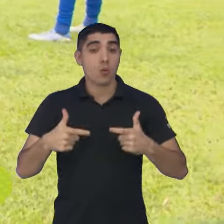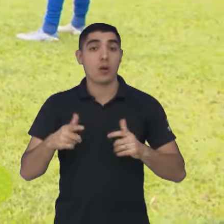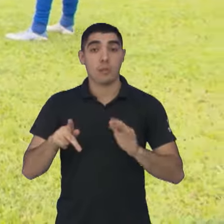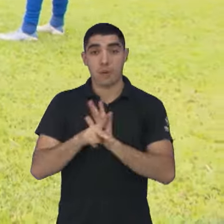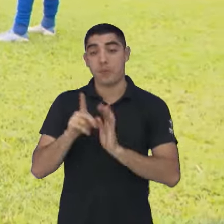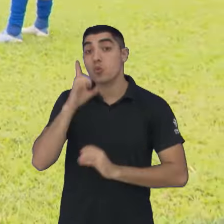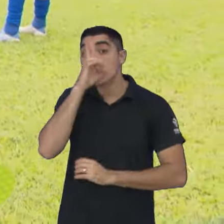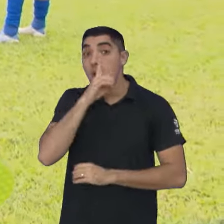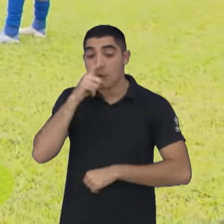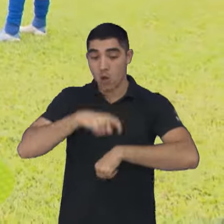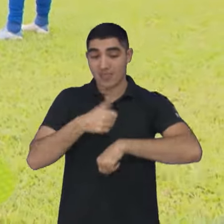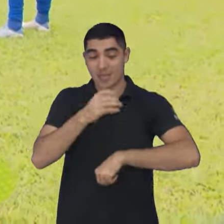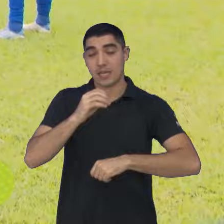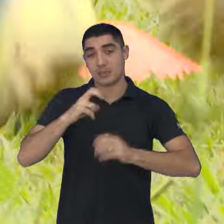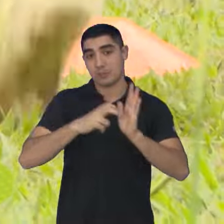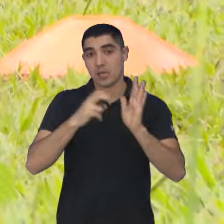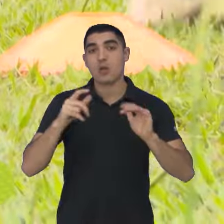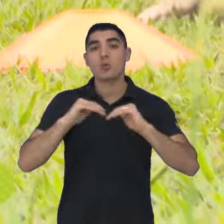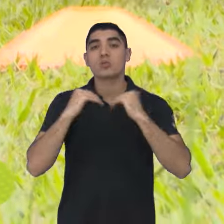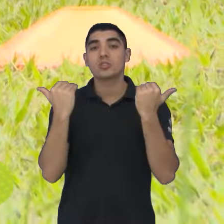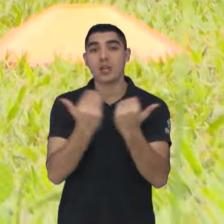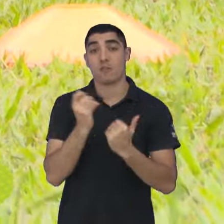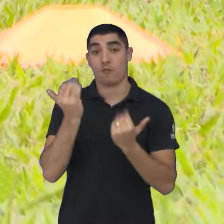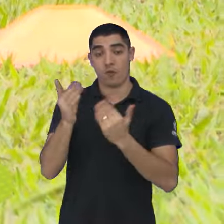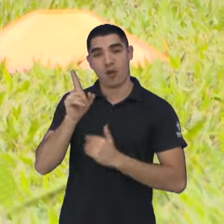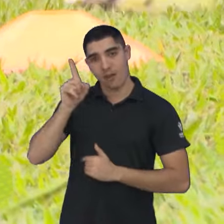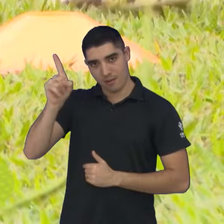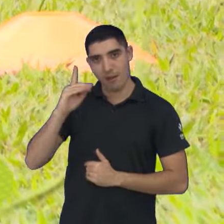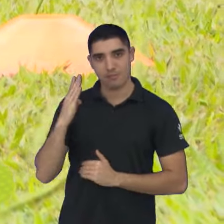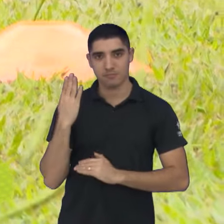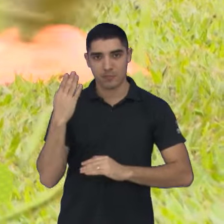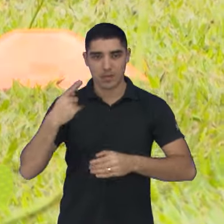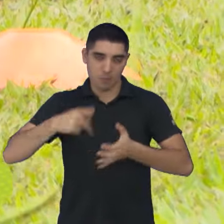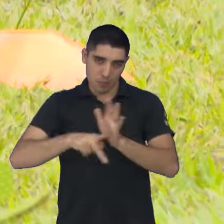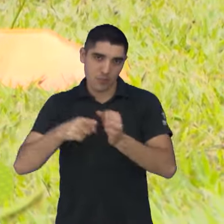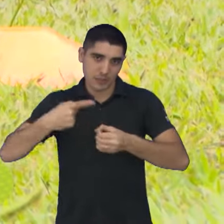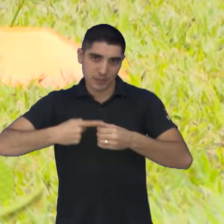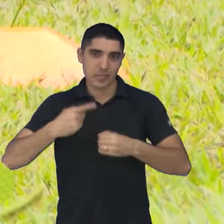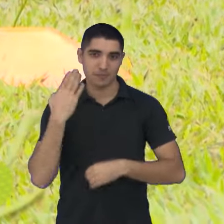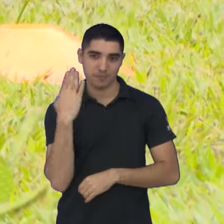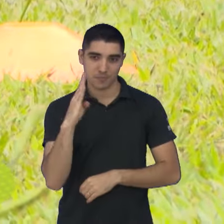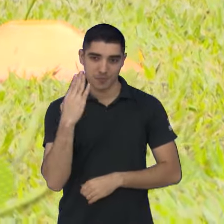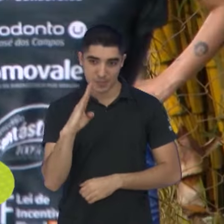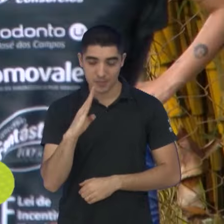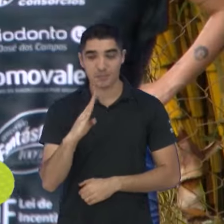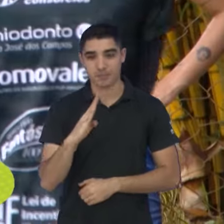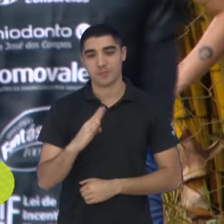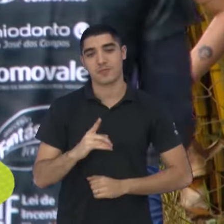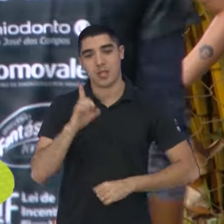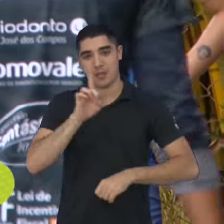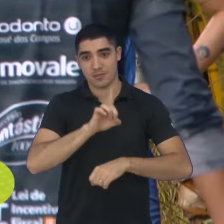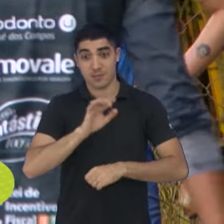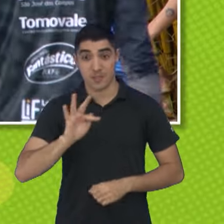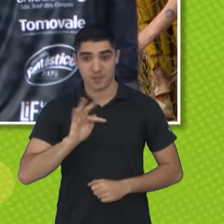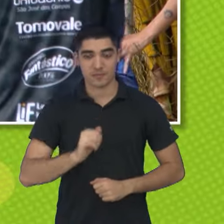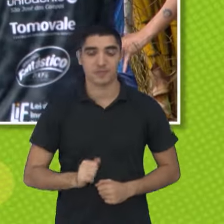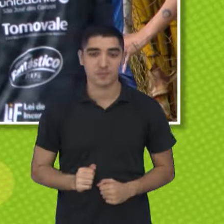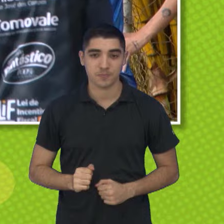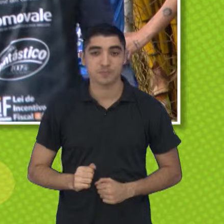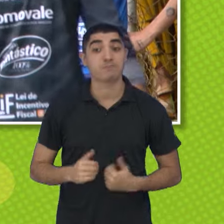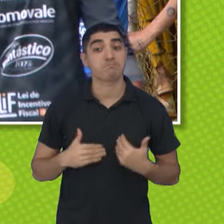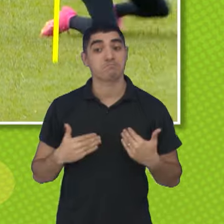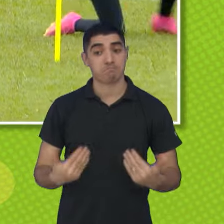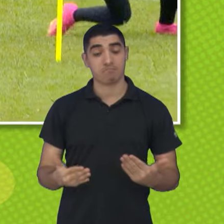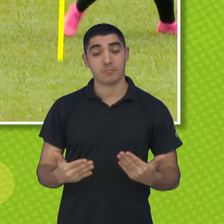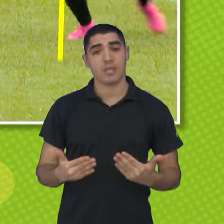10h da manhã, no estádio Valmir Bezerra, o popular Bezerrão, lá em gama no Distrito Federal, Bruno. É um jogo complicado para o São